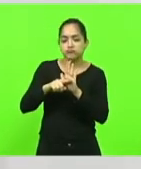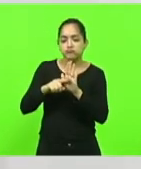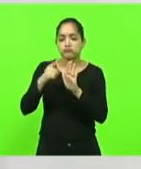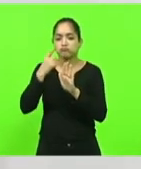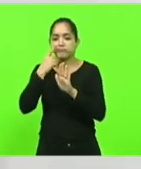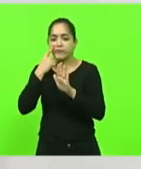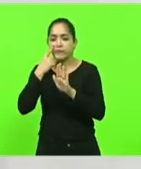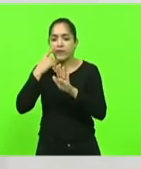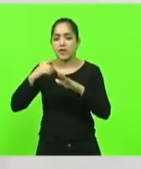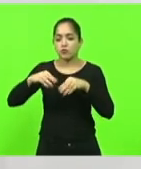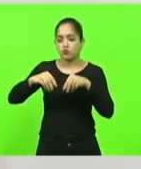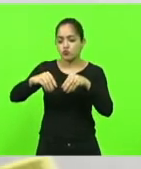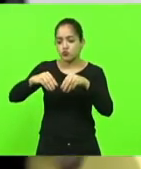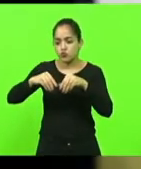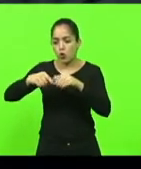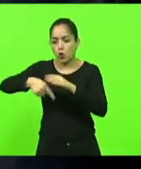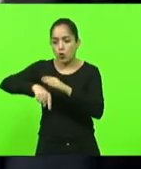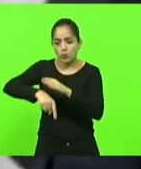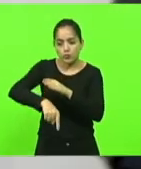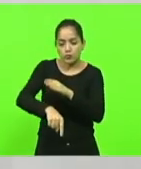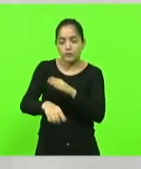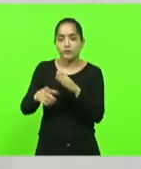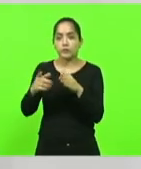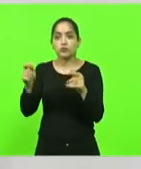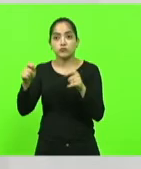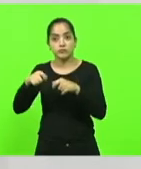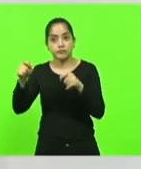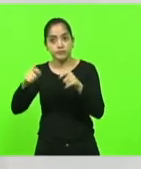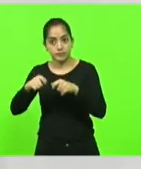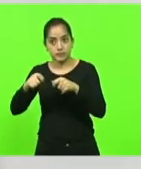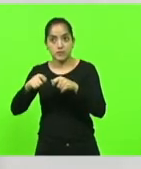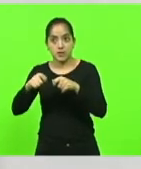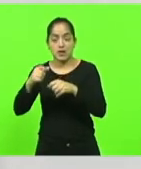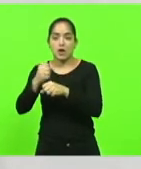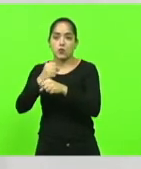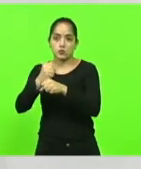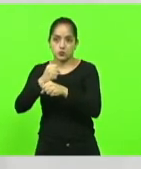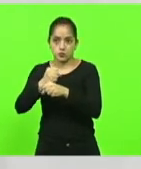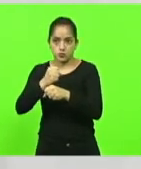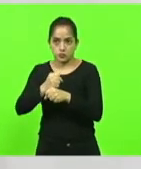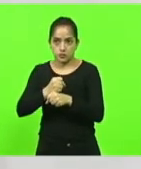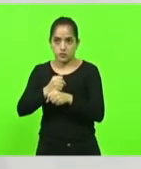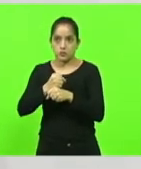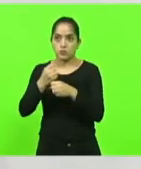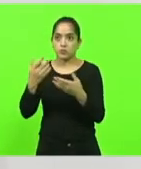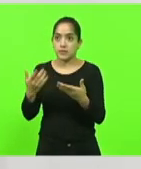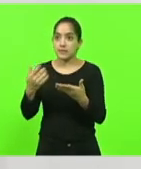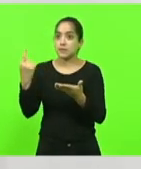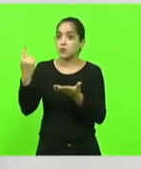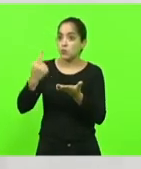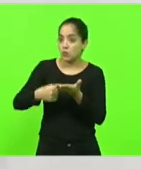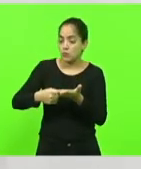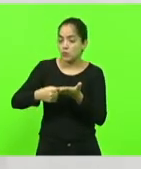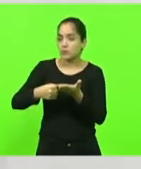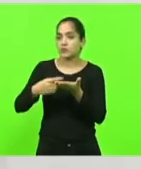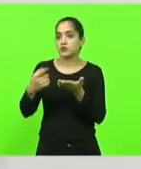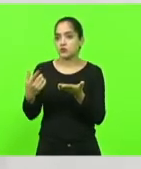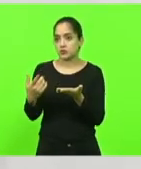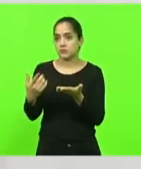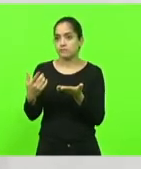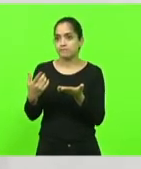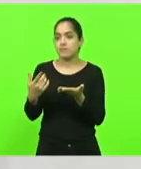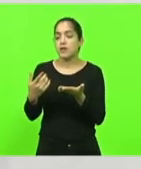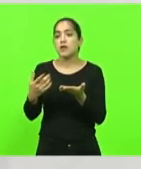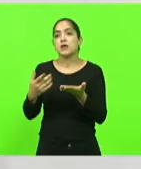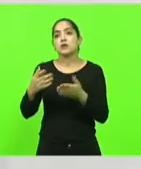'água, olhar o solo embaixo ali do canal, para ser feita a construção dessa ponte. Há um comprometimento, e a gente vê um compromisso do